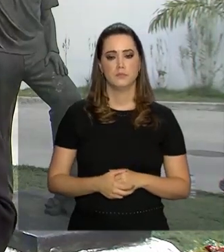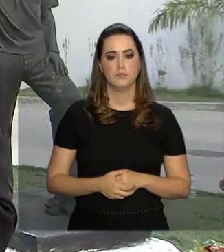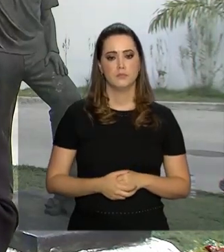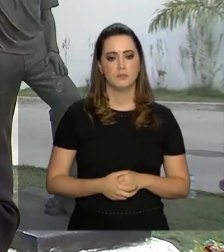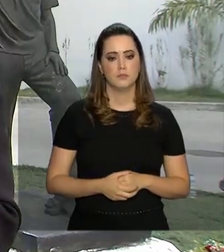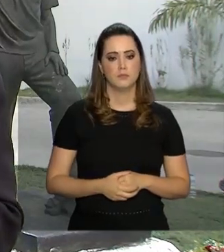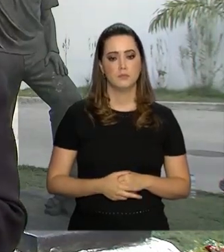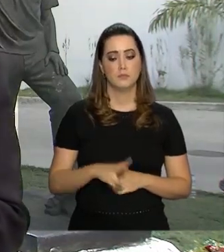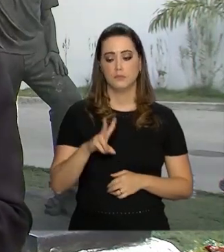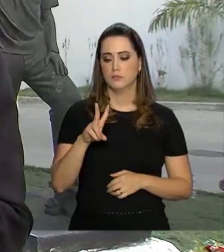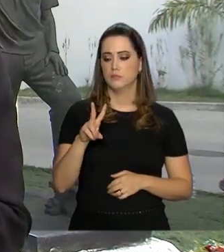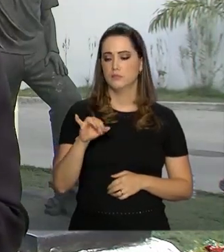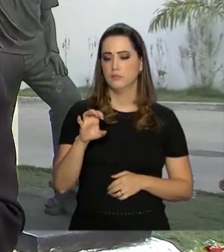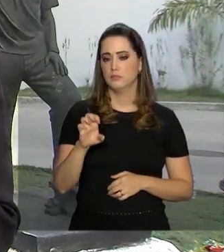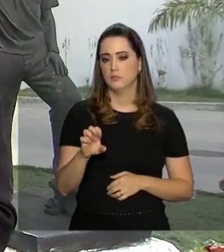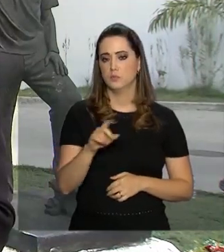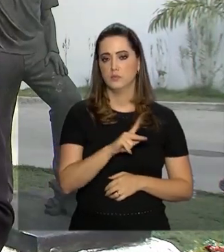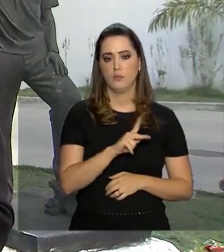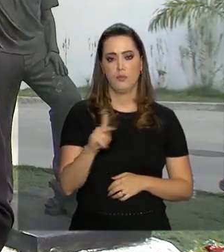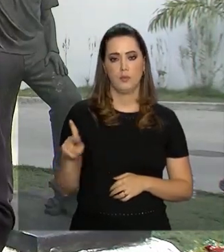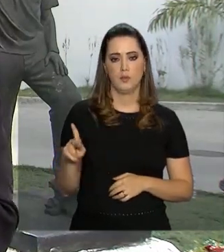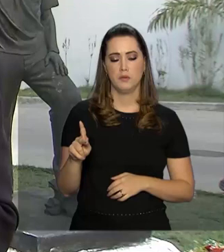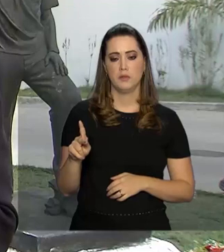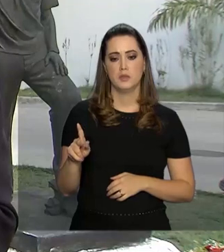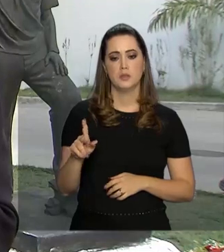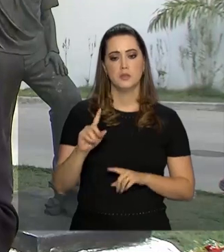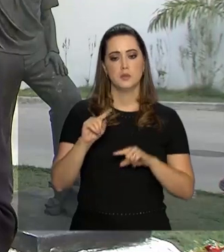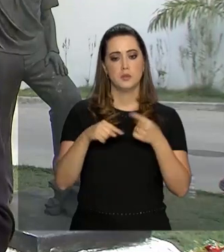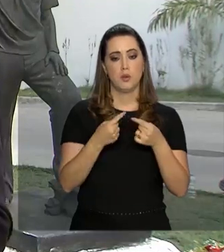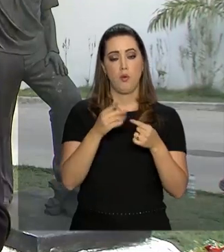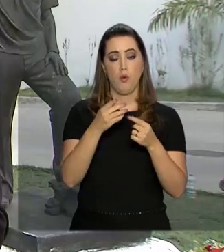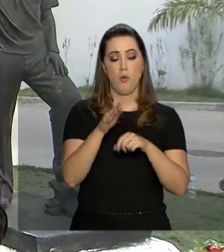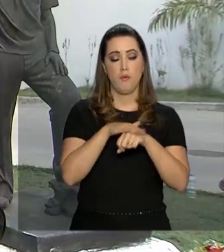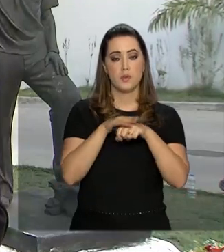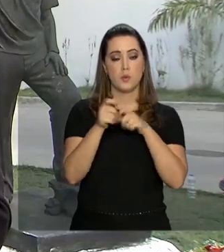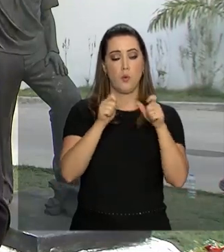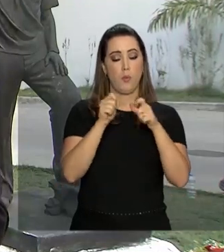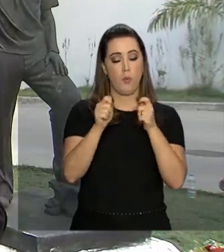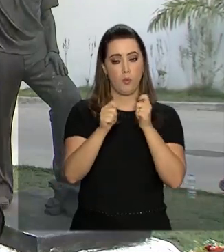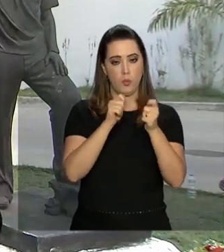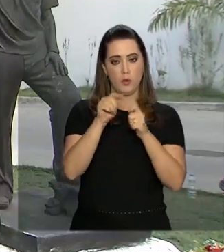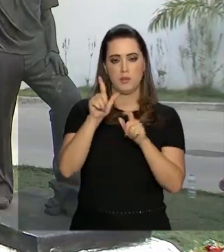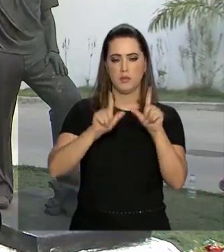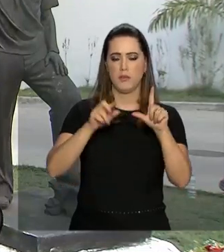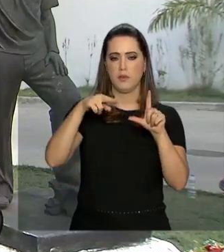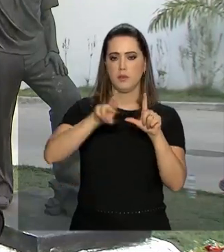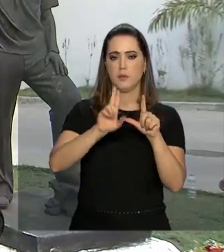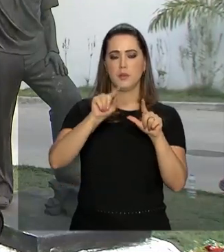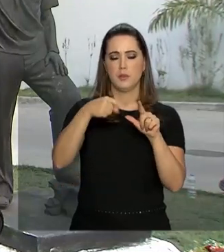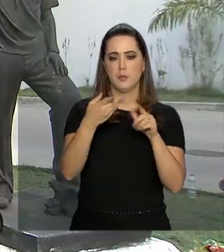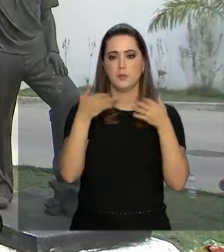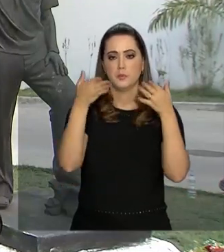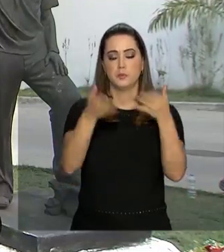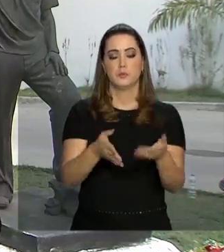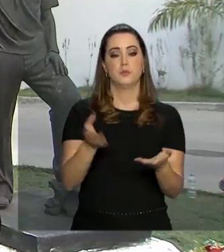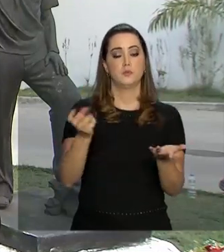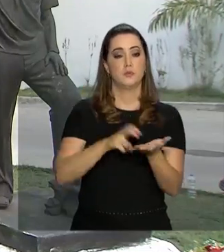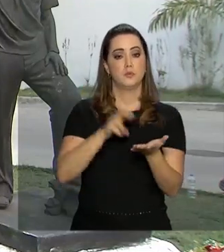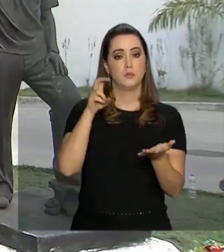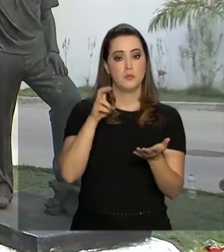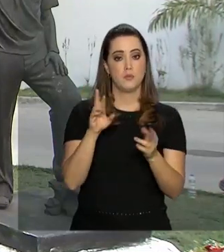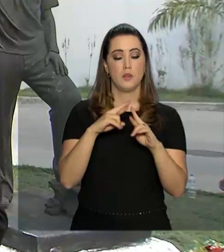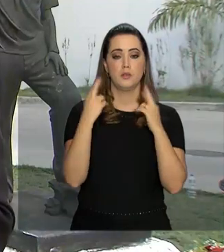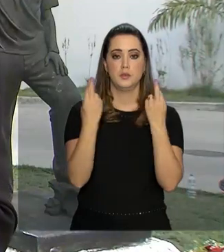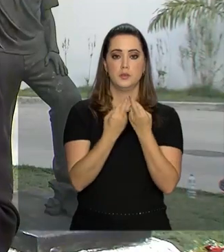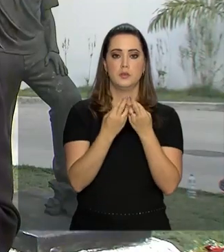O vice-presidente Hamilton Mourão conversou com a NBR logo depois de participar, na manhã de hoje, aqui no Rio de Janeiro, de um evento que reuniu empresários